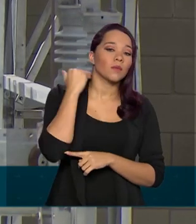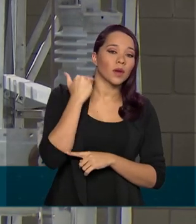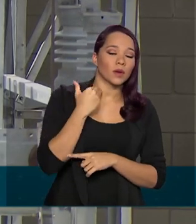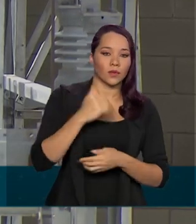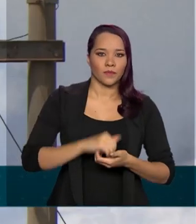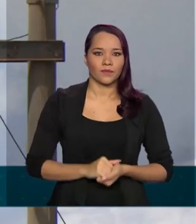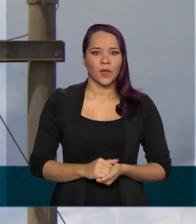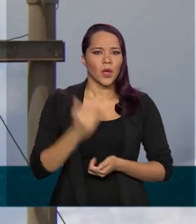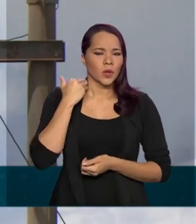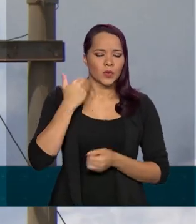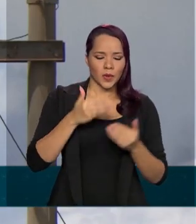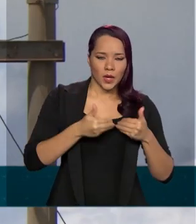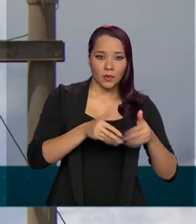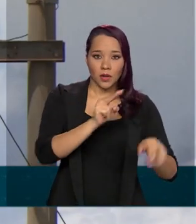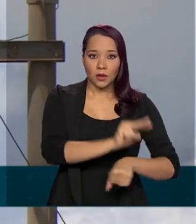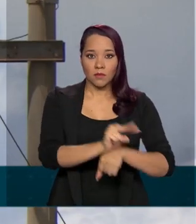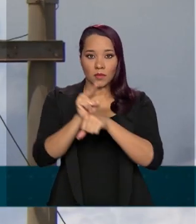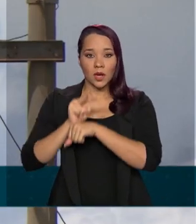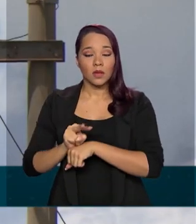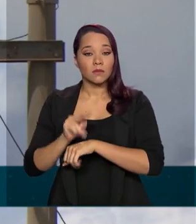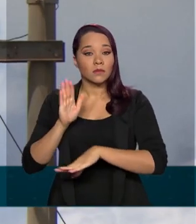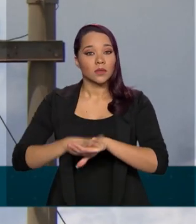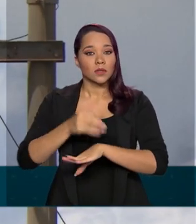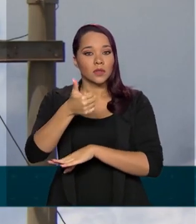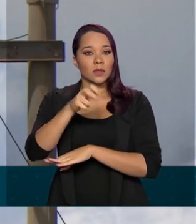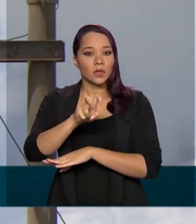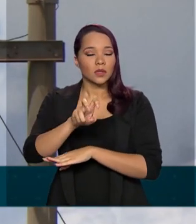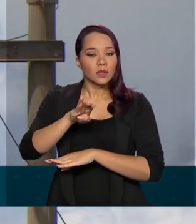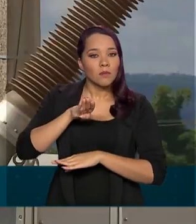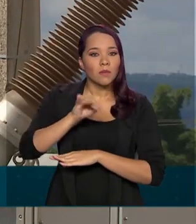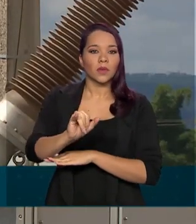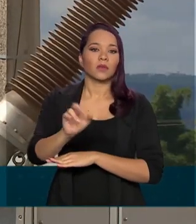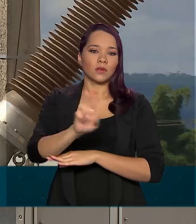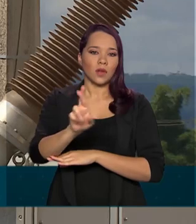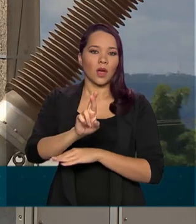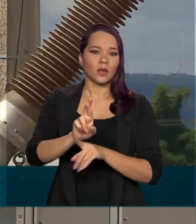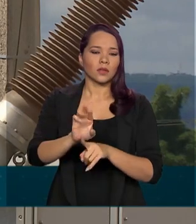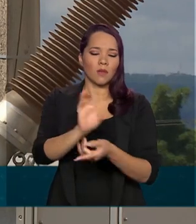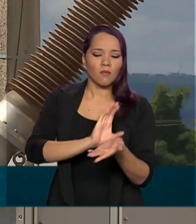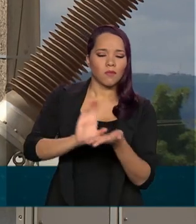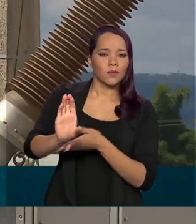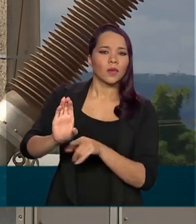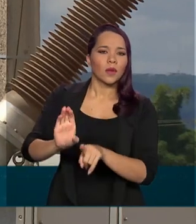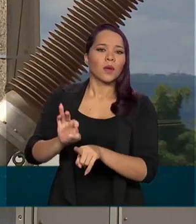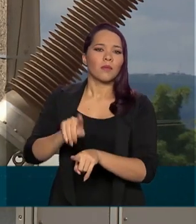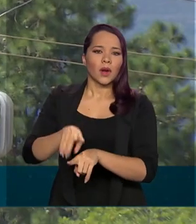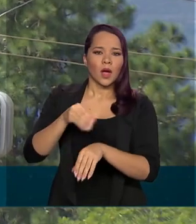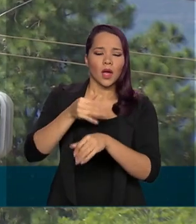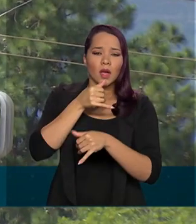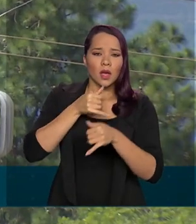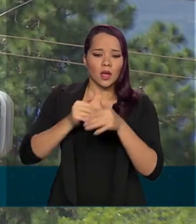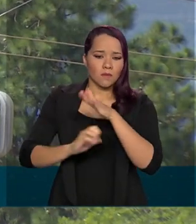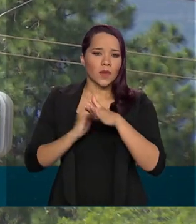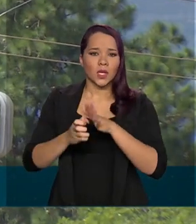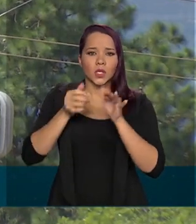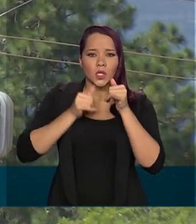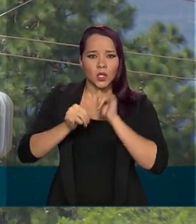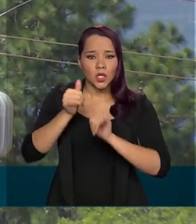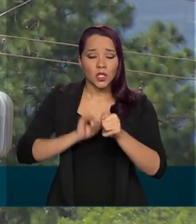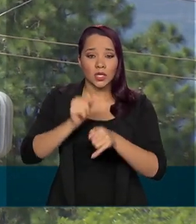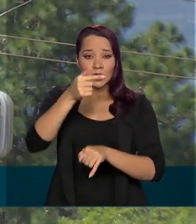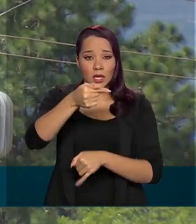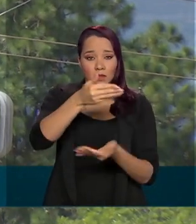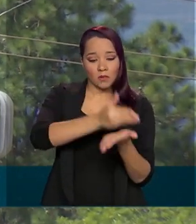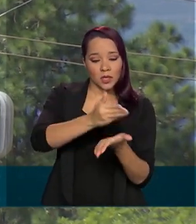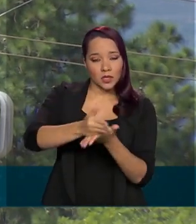bancos abriram uma linha de crédito de mais de 15 bilhões de reais. Os recursos serão desembolsados para as distribuidoras em sete parcelas a